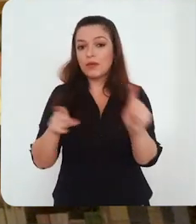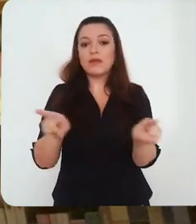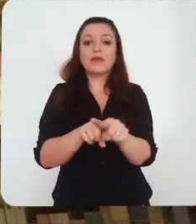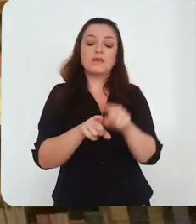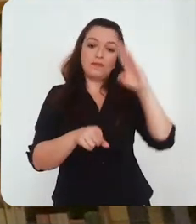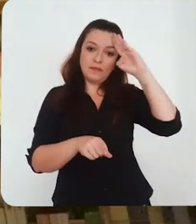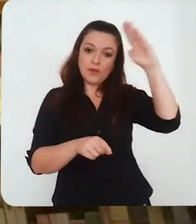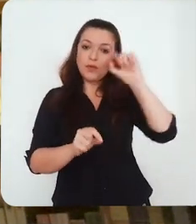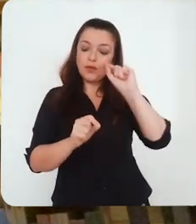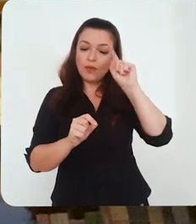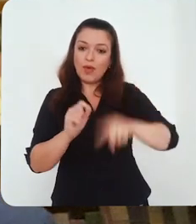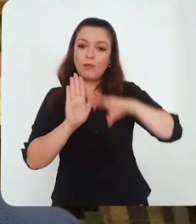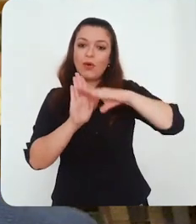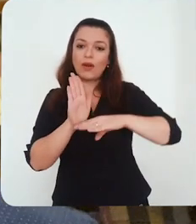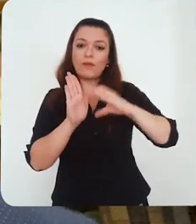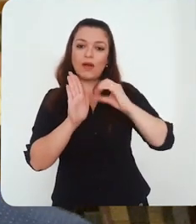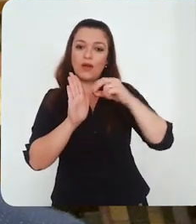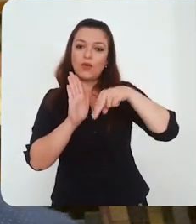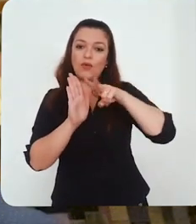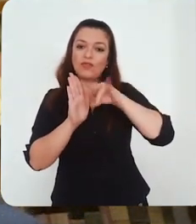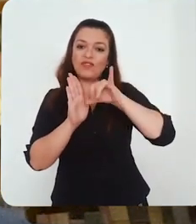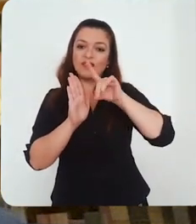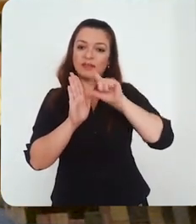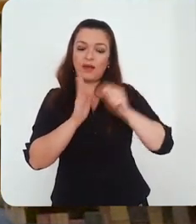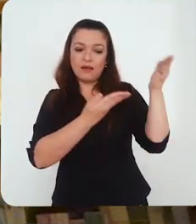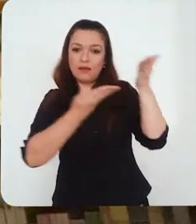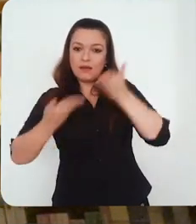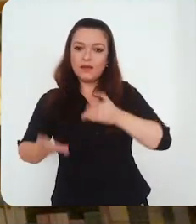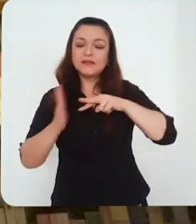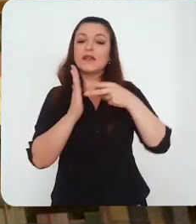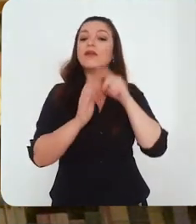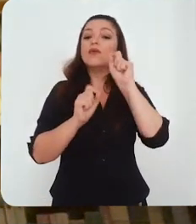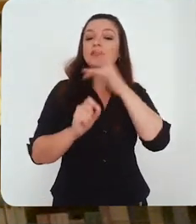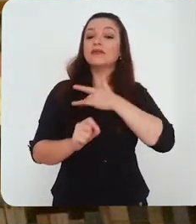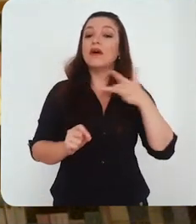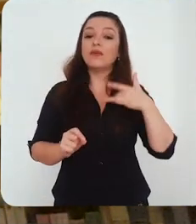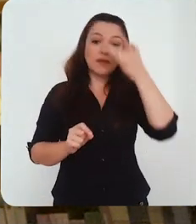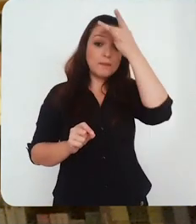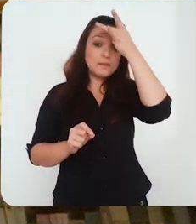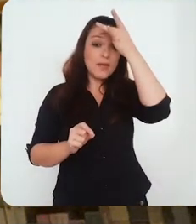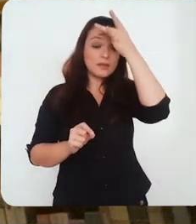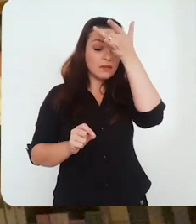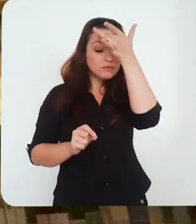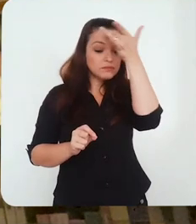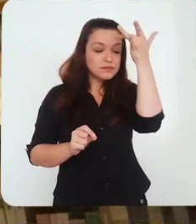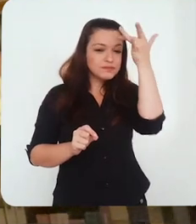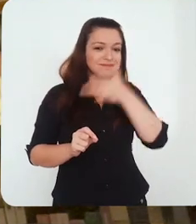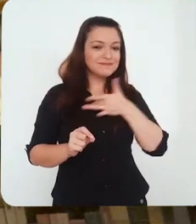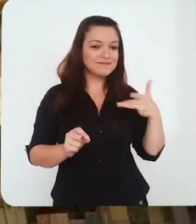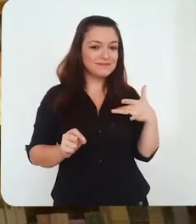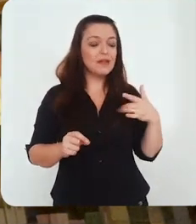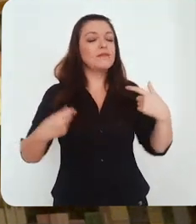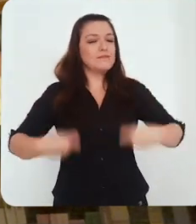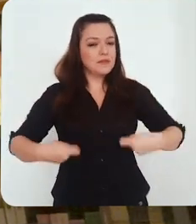central da universidade também tem tido, sobretudo no nosso programa chamado Convida, que é a questão da saúde mental. Porque percebam que